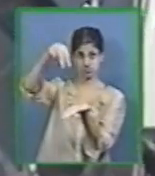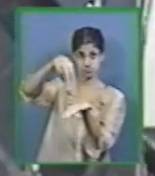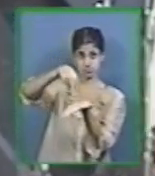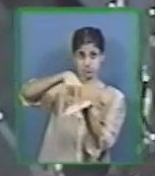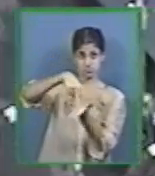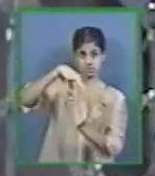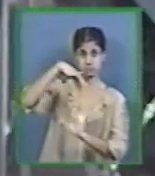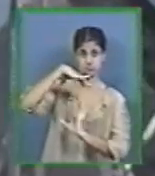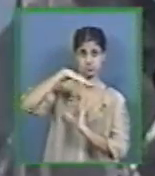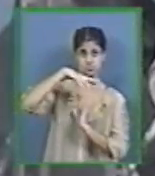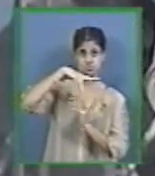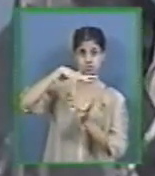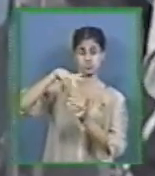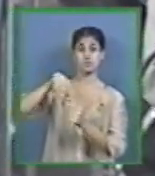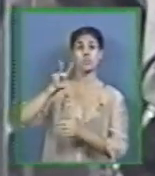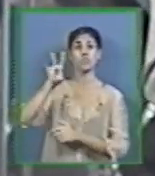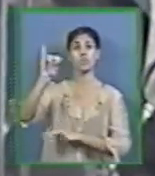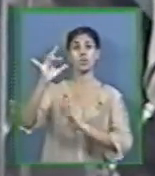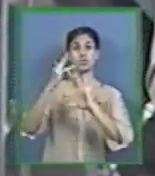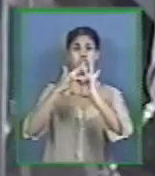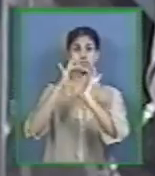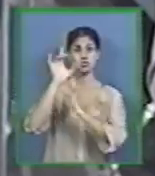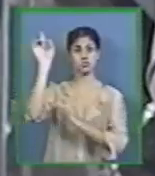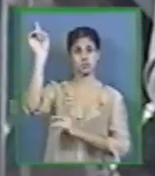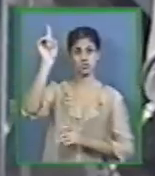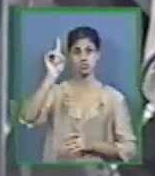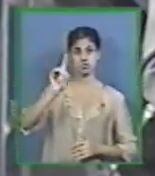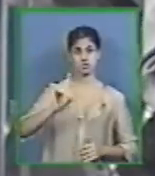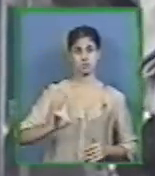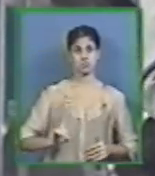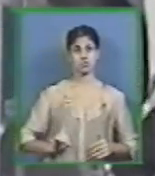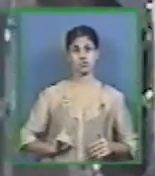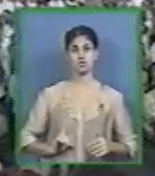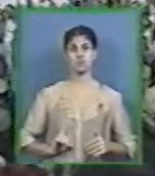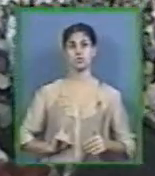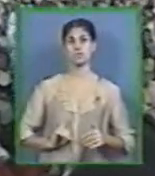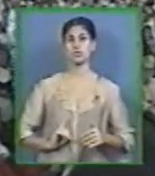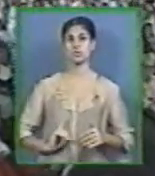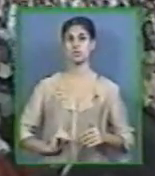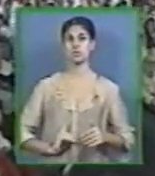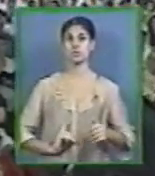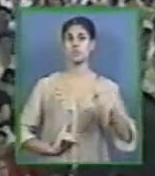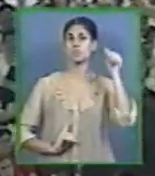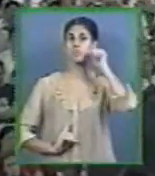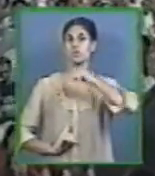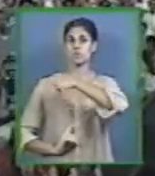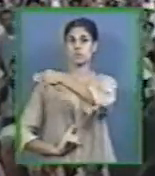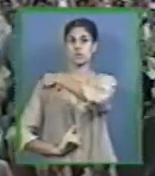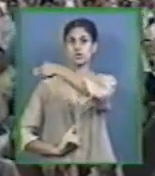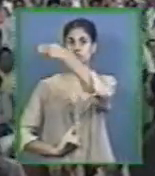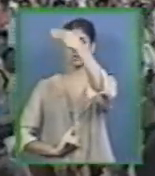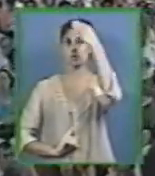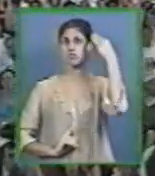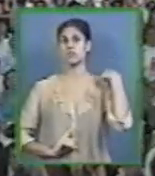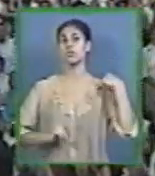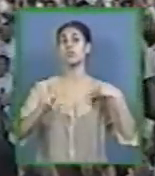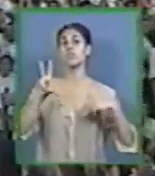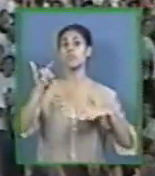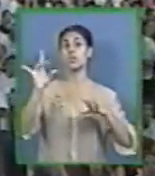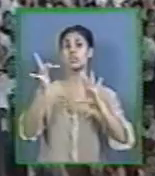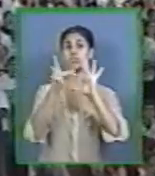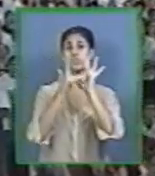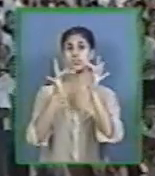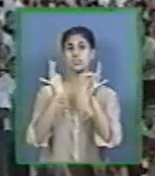Vai se encarnar no vento de uma virgem Vai se tornar como um homem Vai